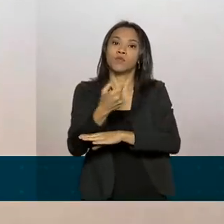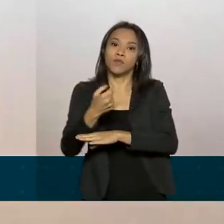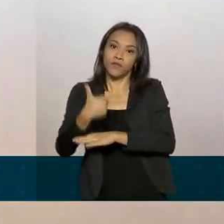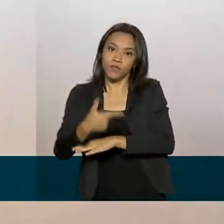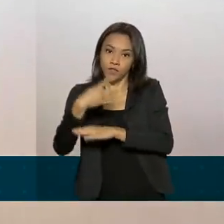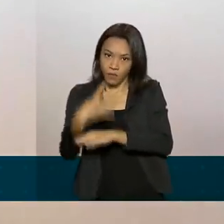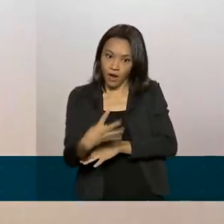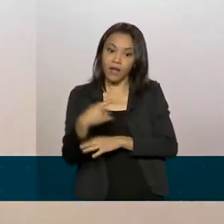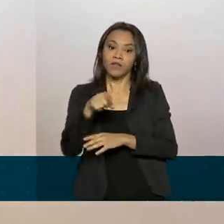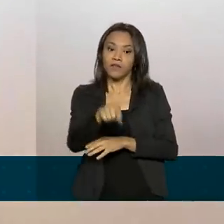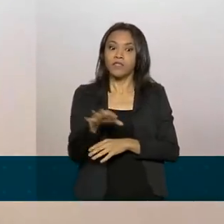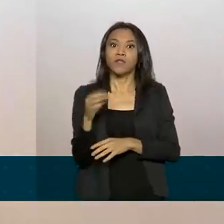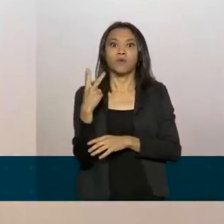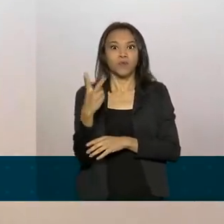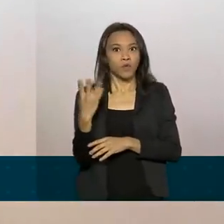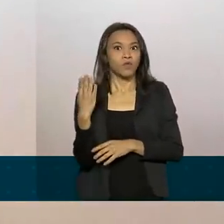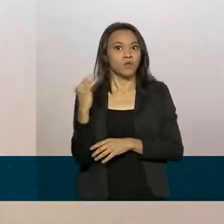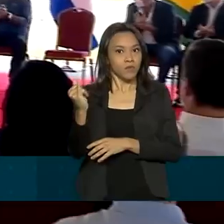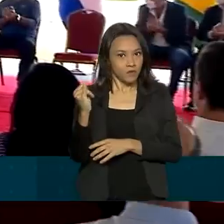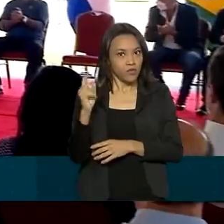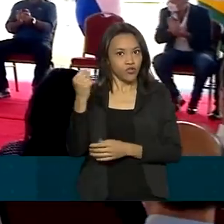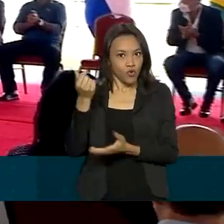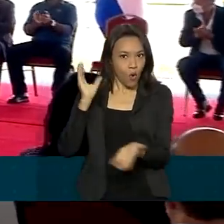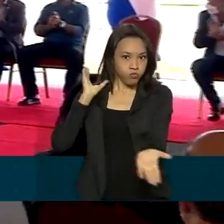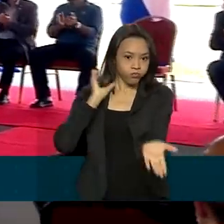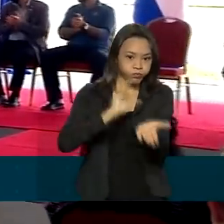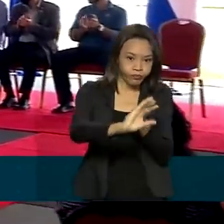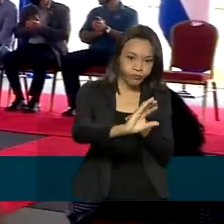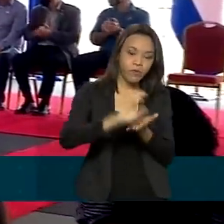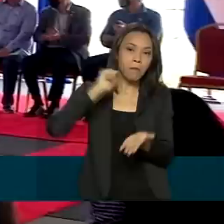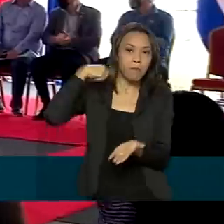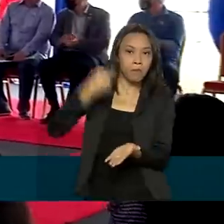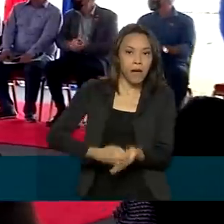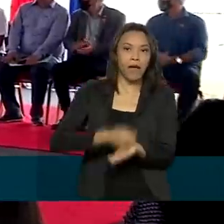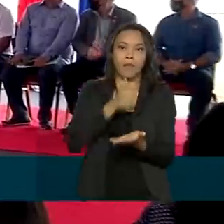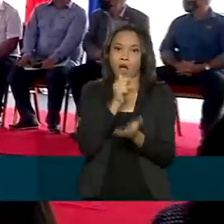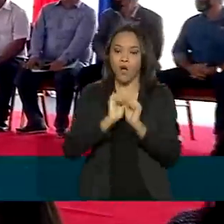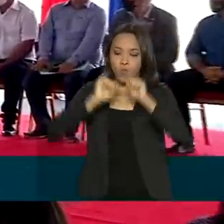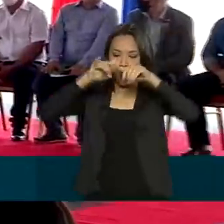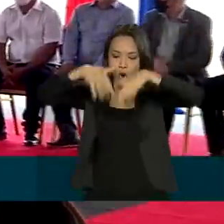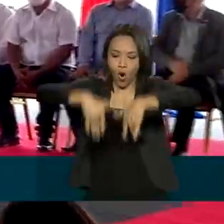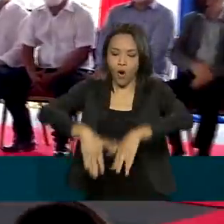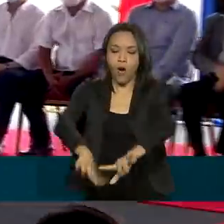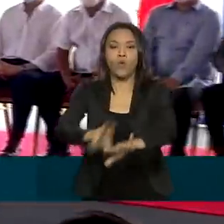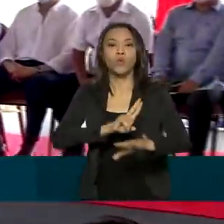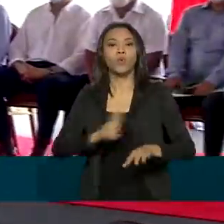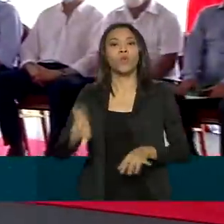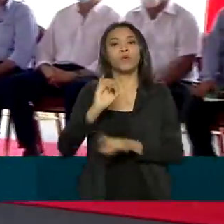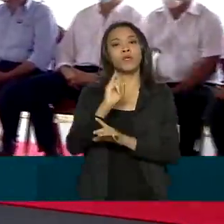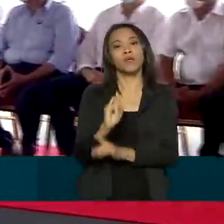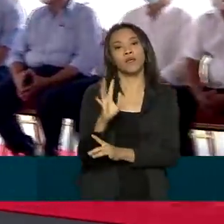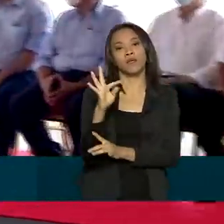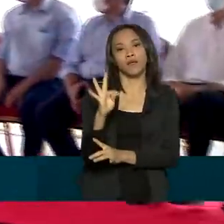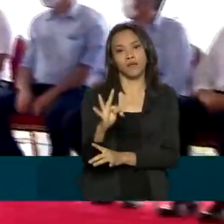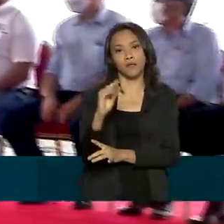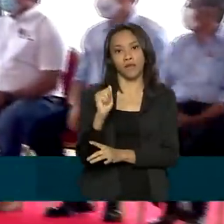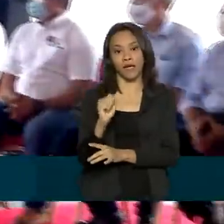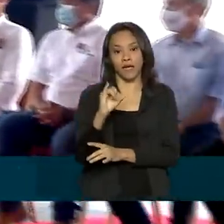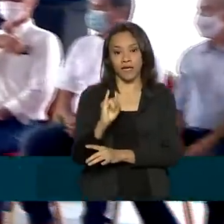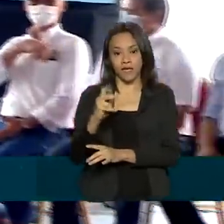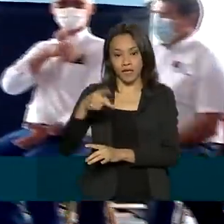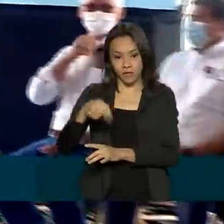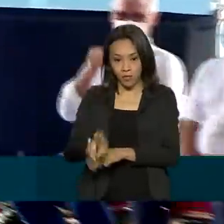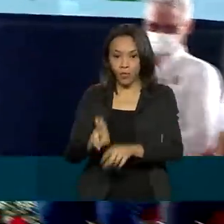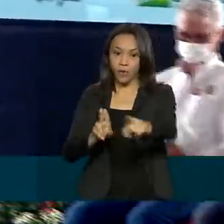pagos pela Itaipub Nacional. O presidente do Paraguai, Mário Ábido Benítez, explicou a ausência do